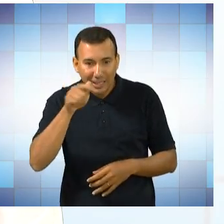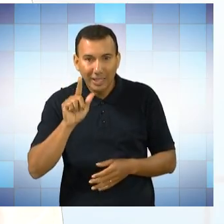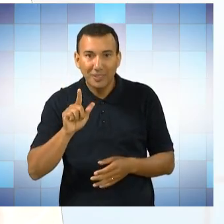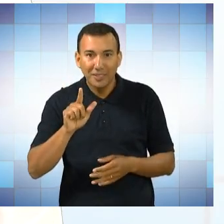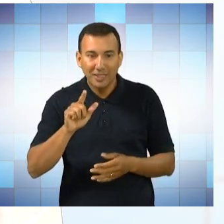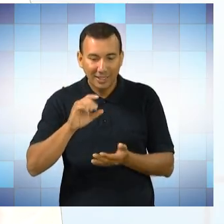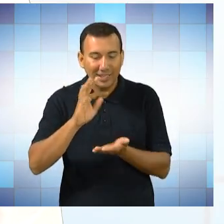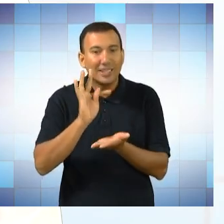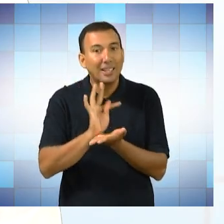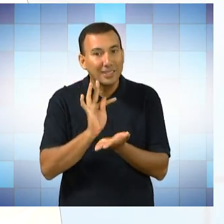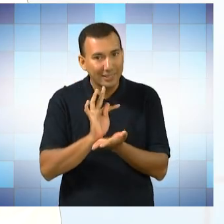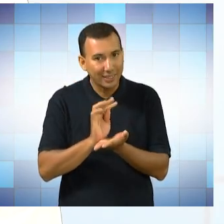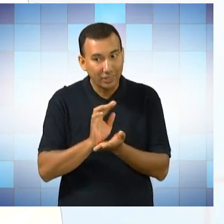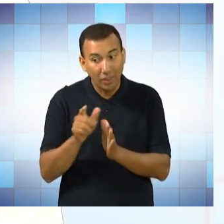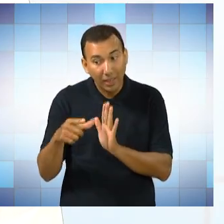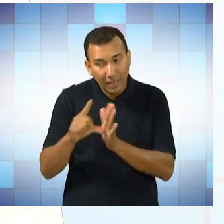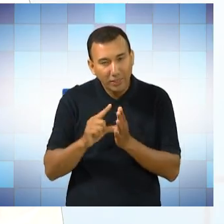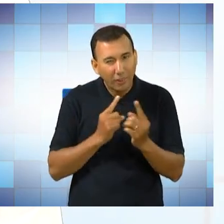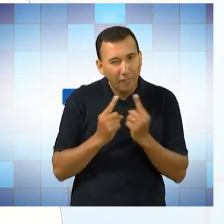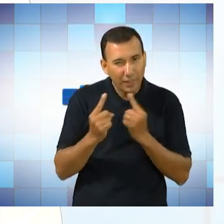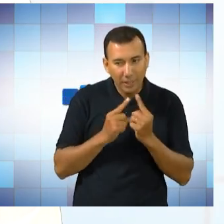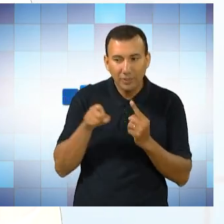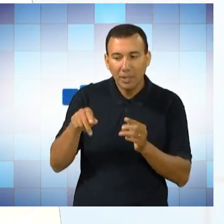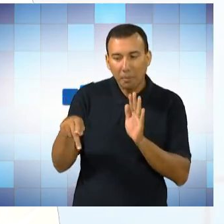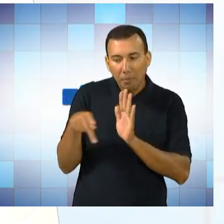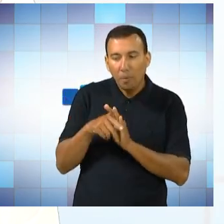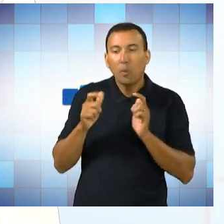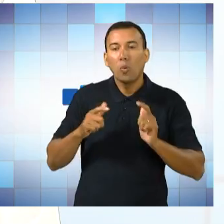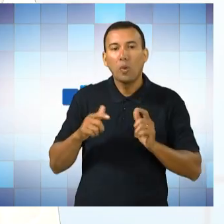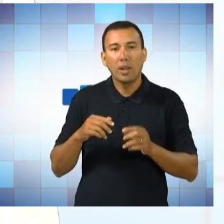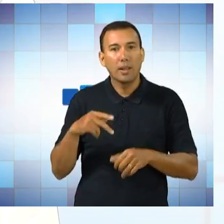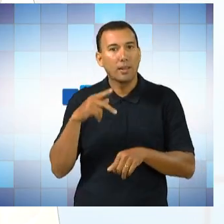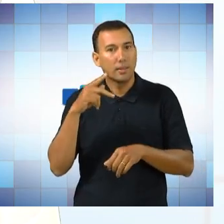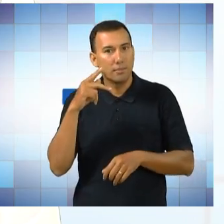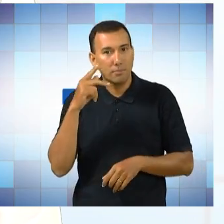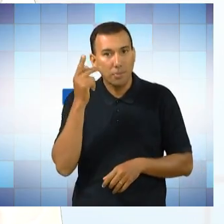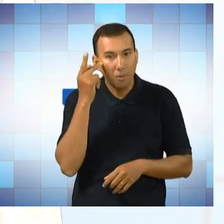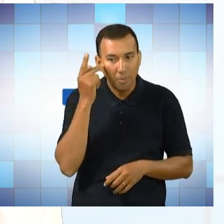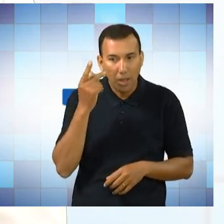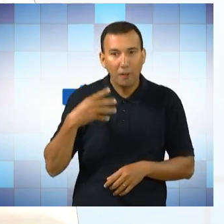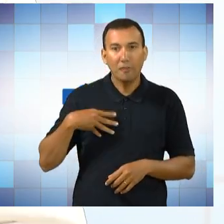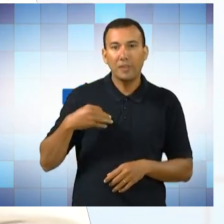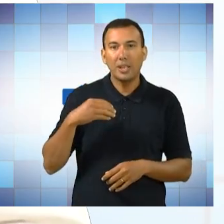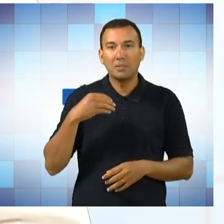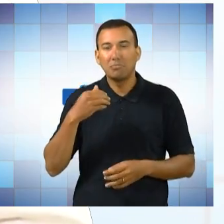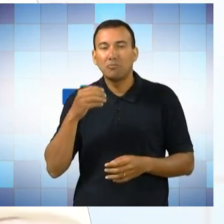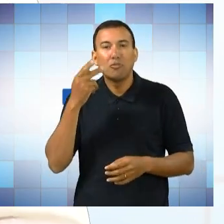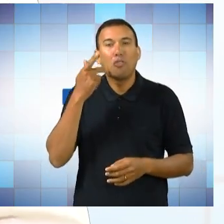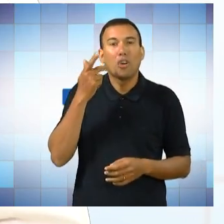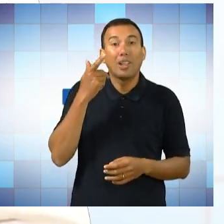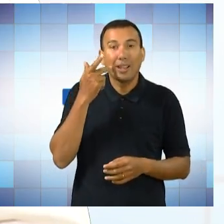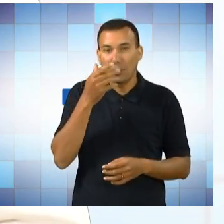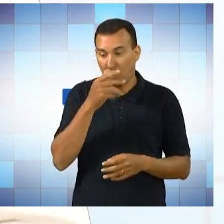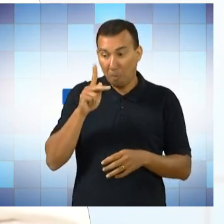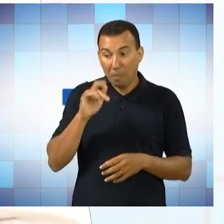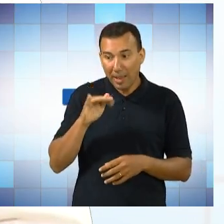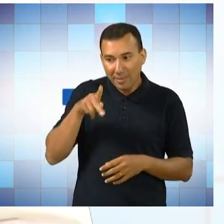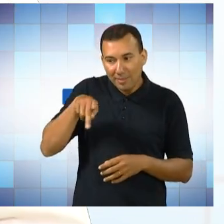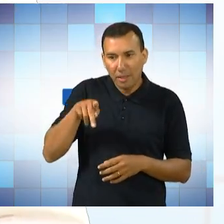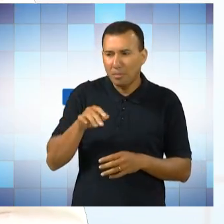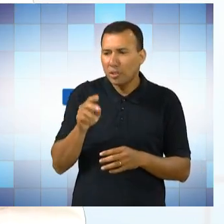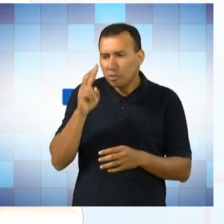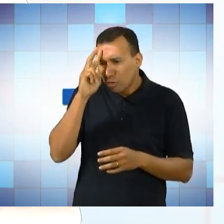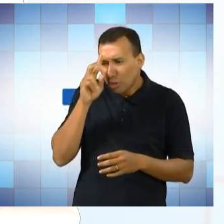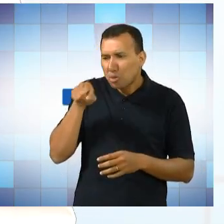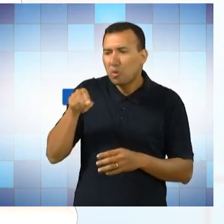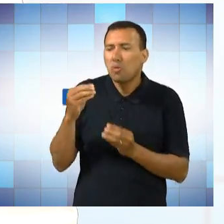antes de entrar no ar que é de São Paulo, filha de cearense. Me conta um pouquinho dessa sua história, como